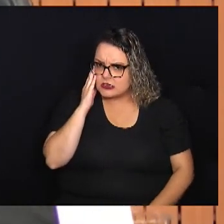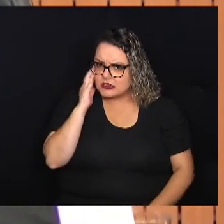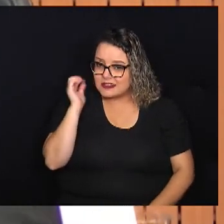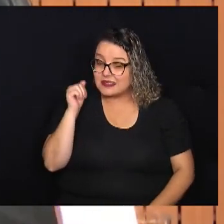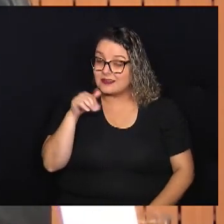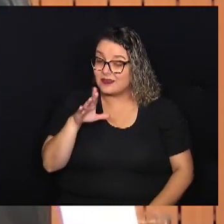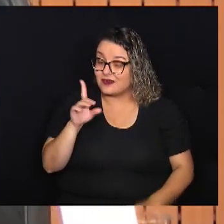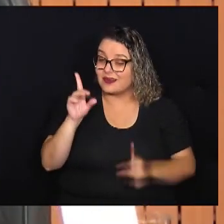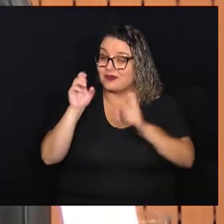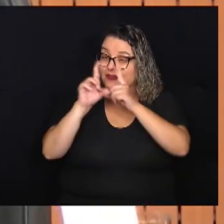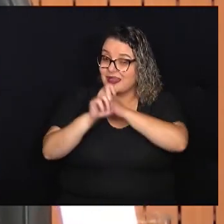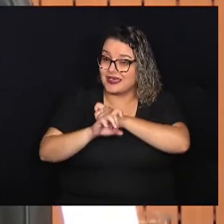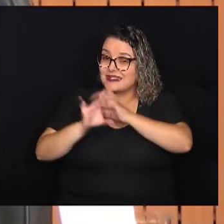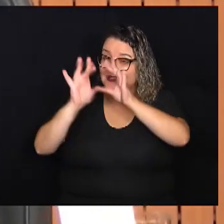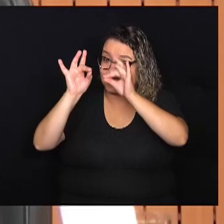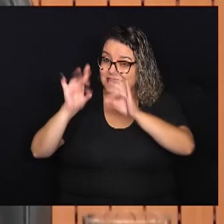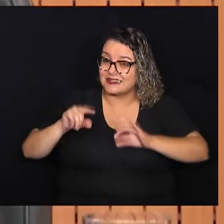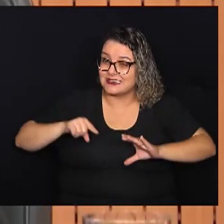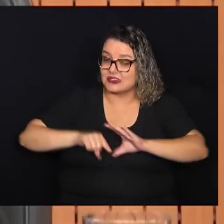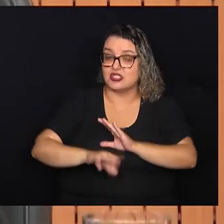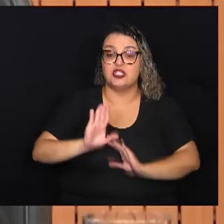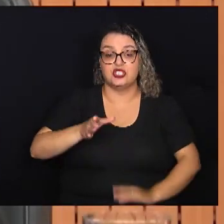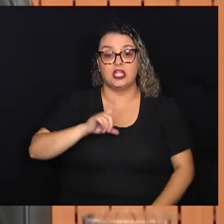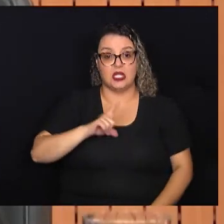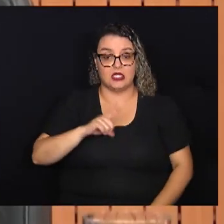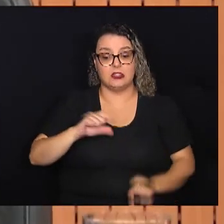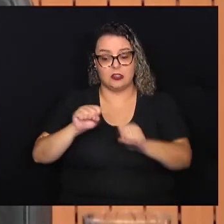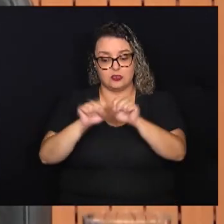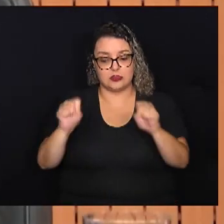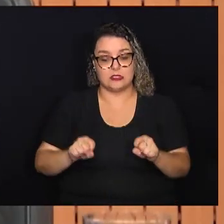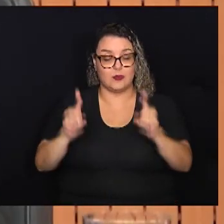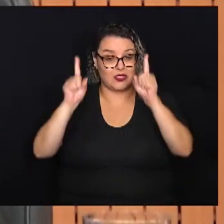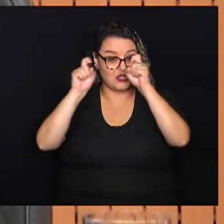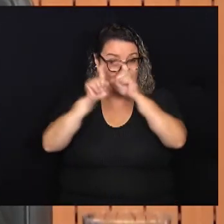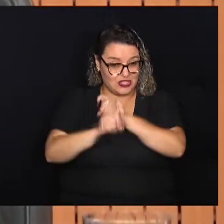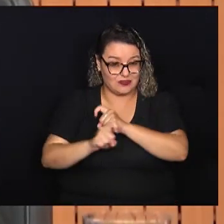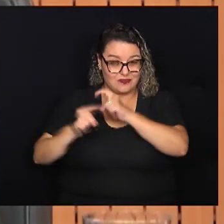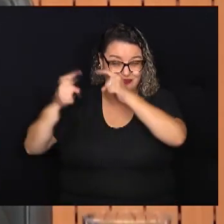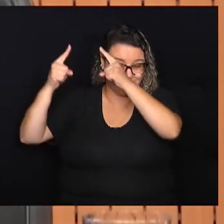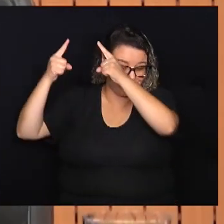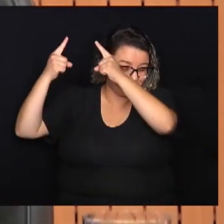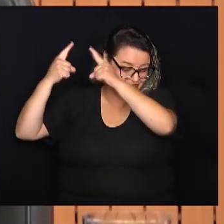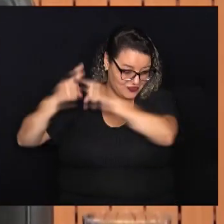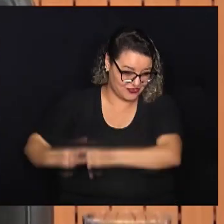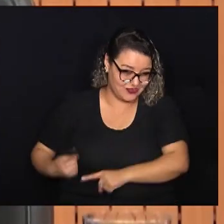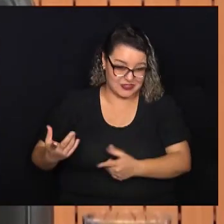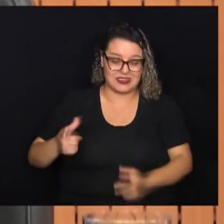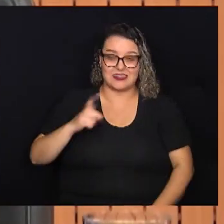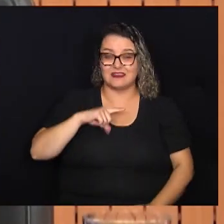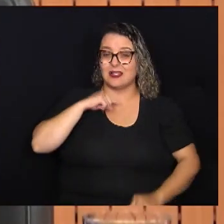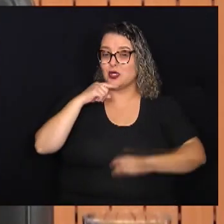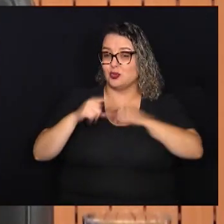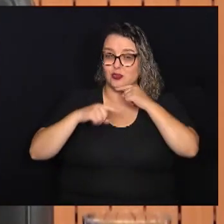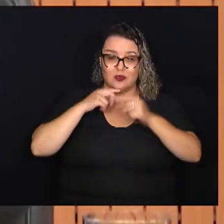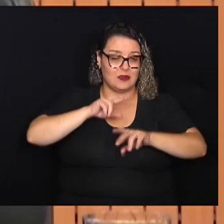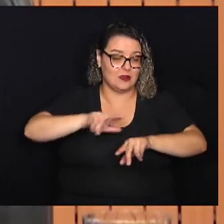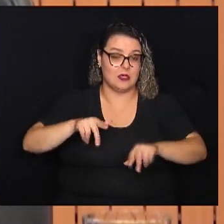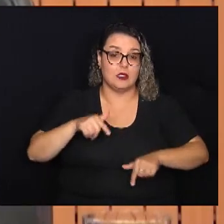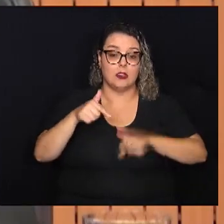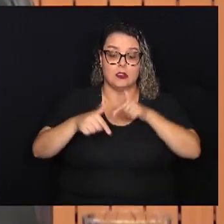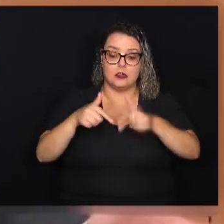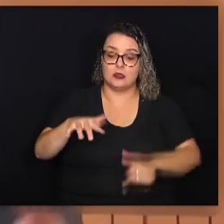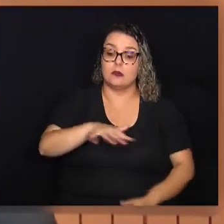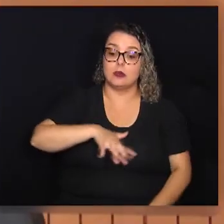complexa? Uma vez que eu já tenho um sistema complexo, que já gera dúvidas, e quem trabalha na área tributária